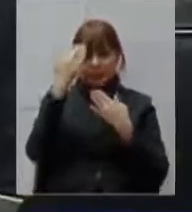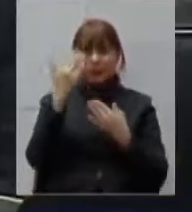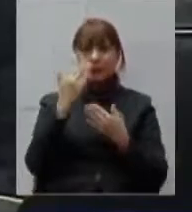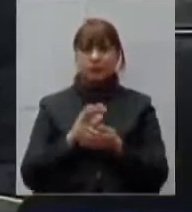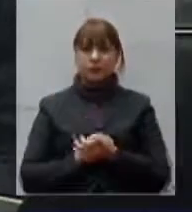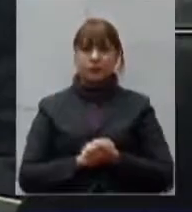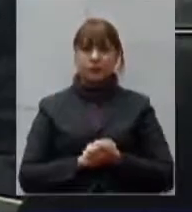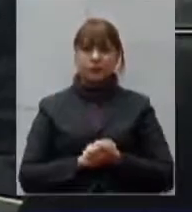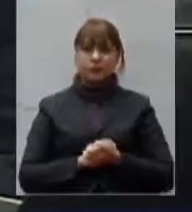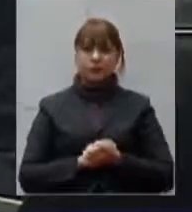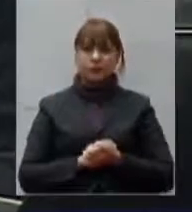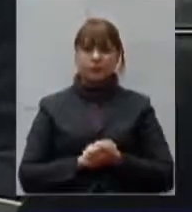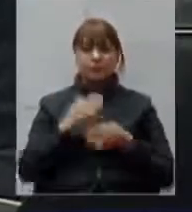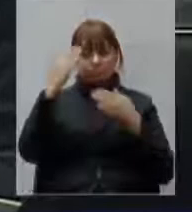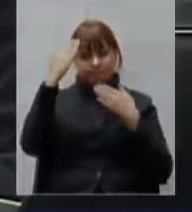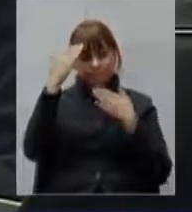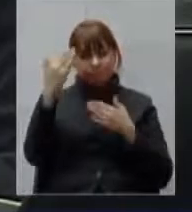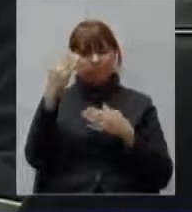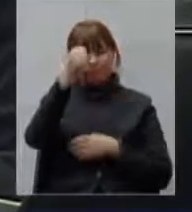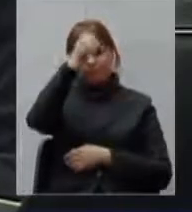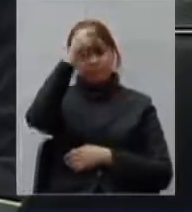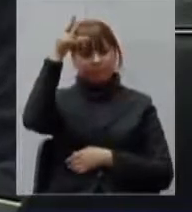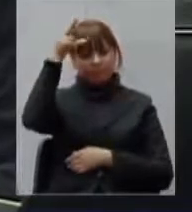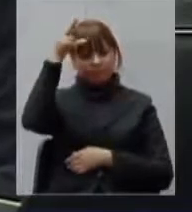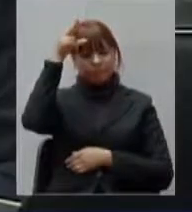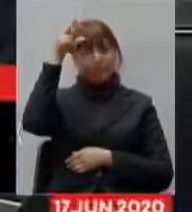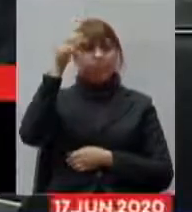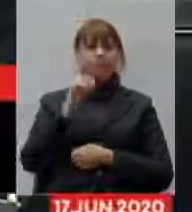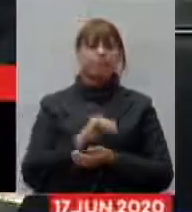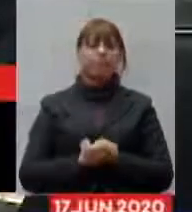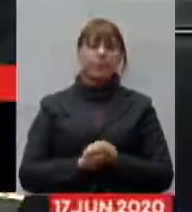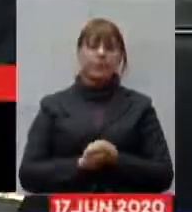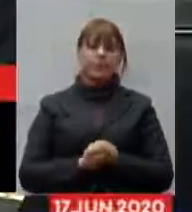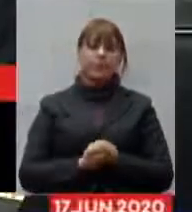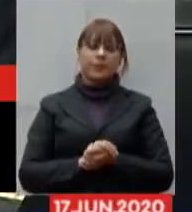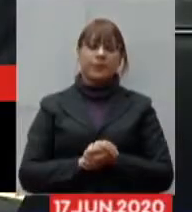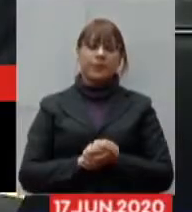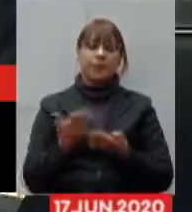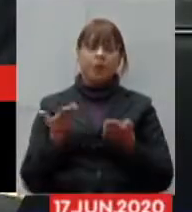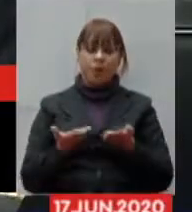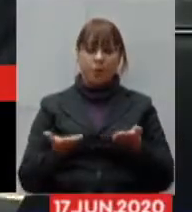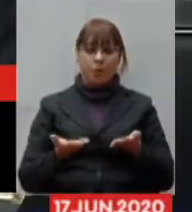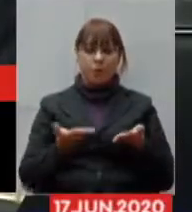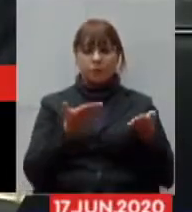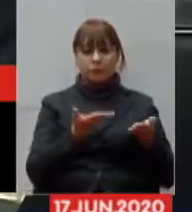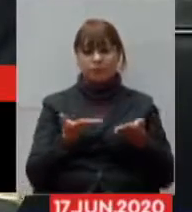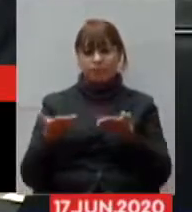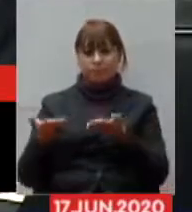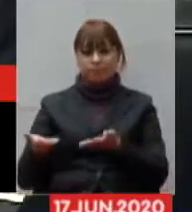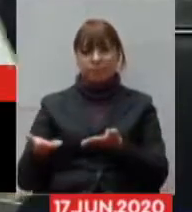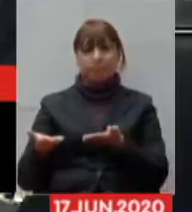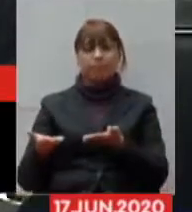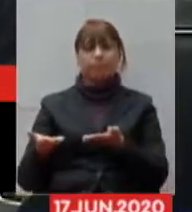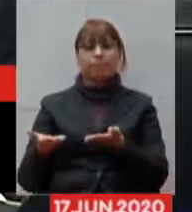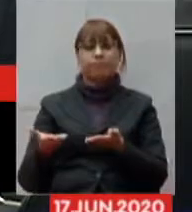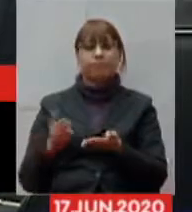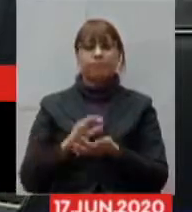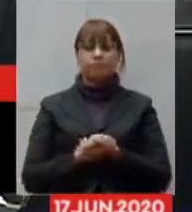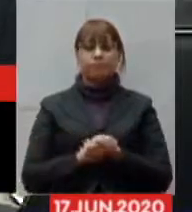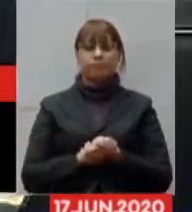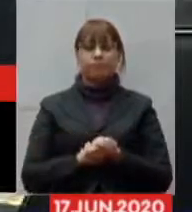Muito obrigado do prefeito Nadiel Rocha, vamos passar agora a palavra